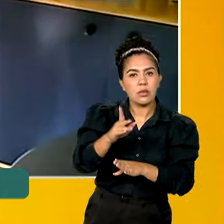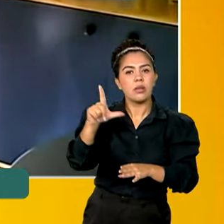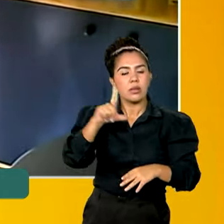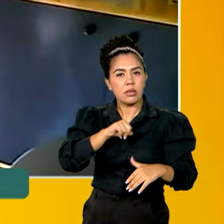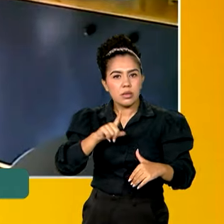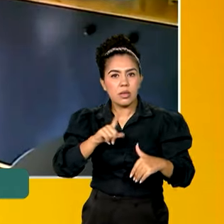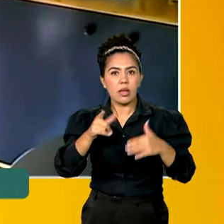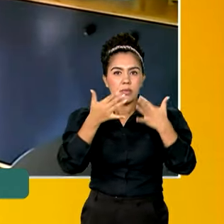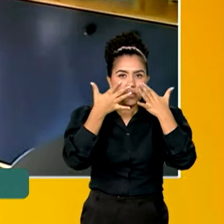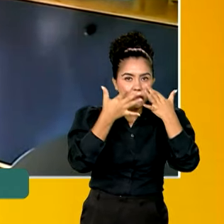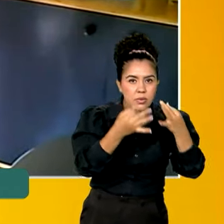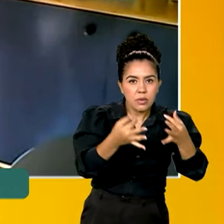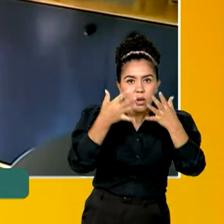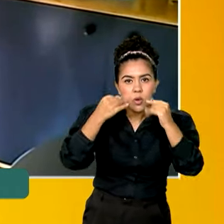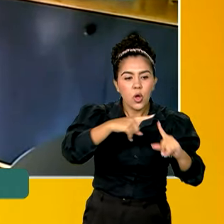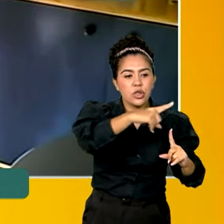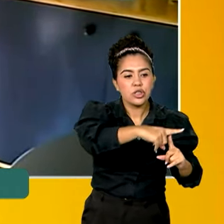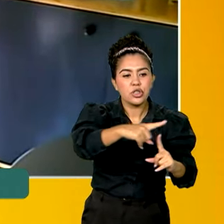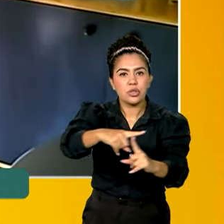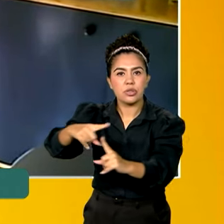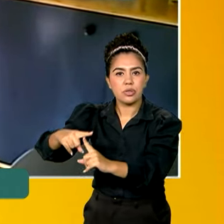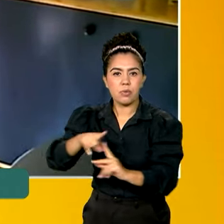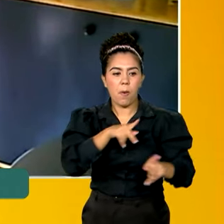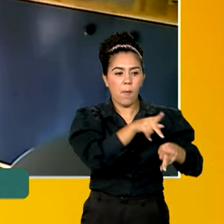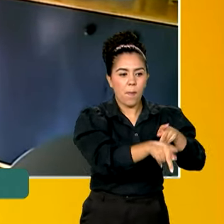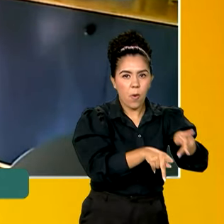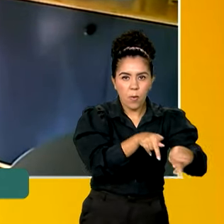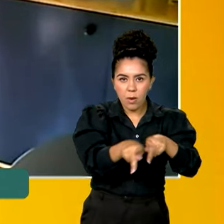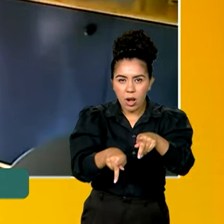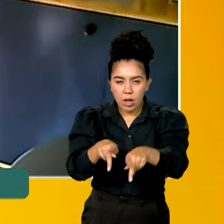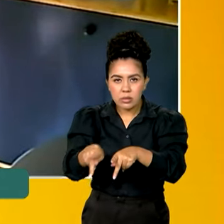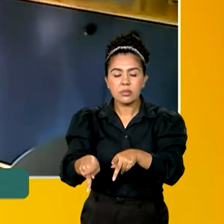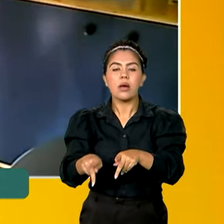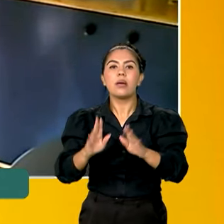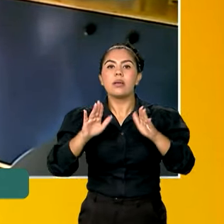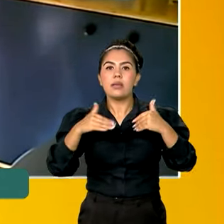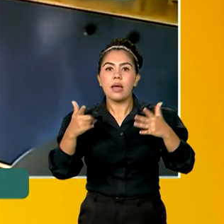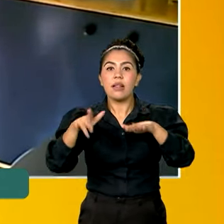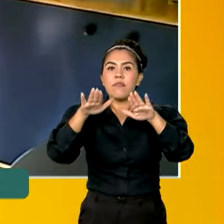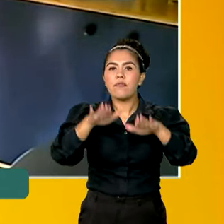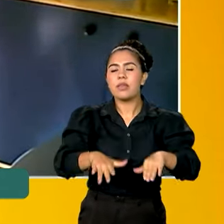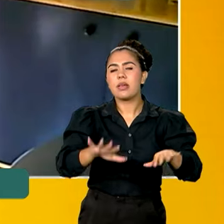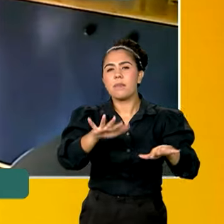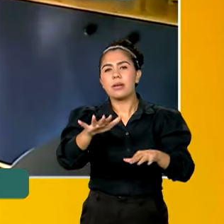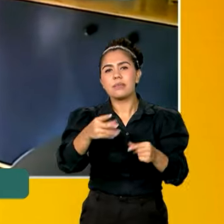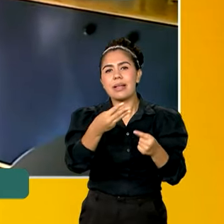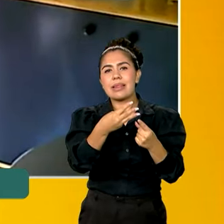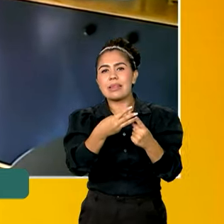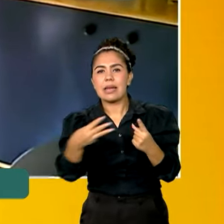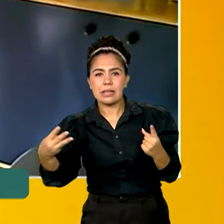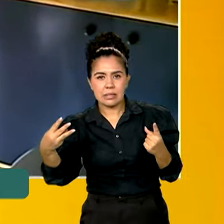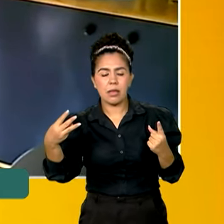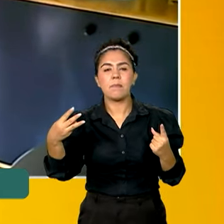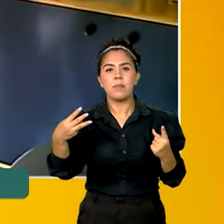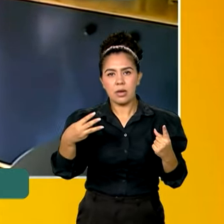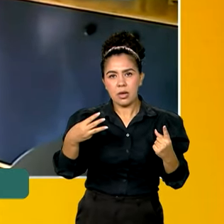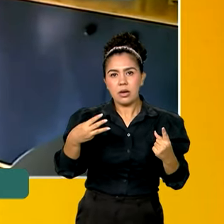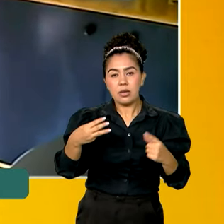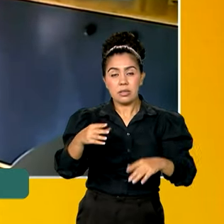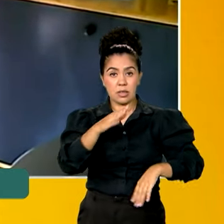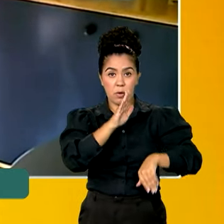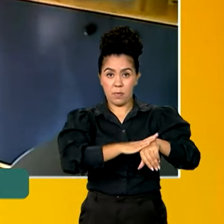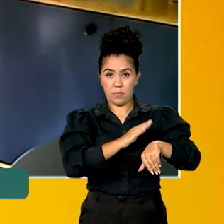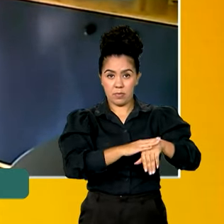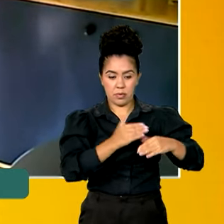o cuidado com as diferentes populações. E, para isso, ele fica, então, um período de três semanas numa localidade em que o Ministério da Saúde